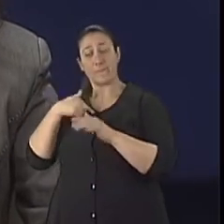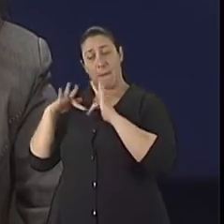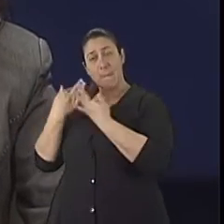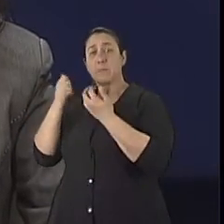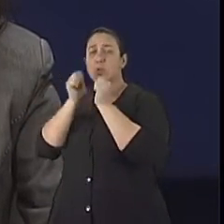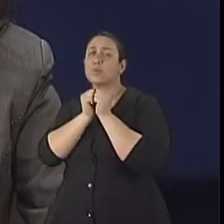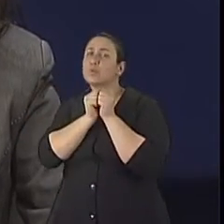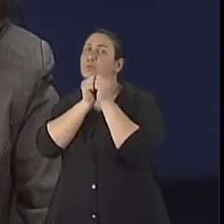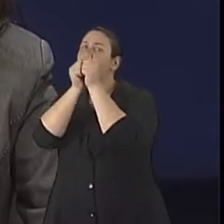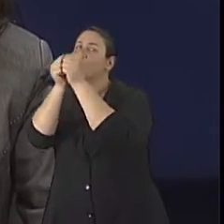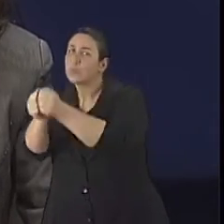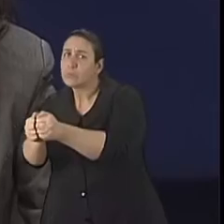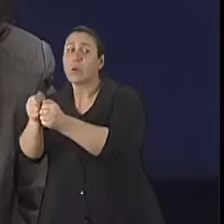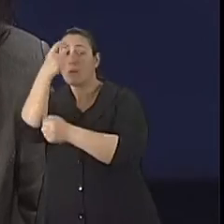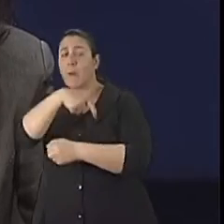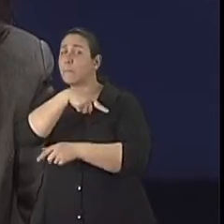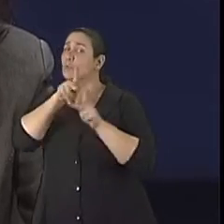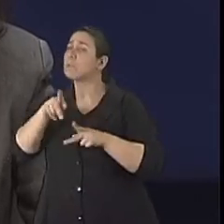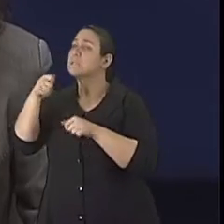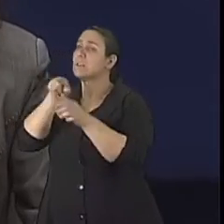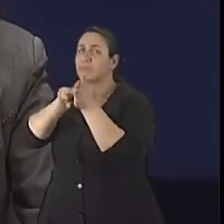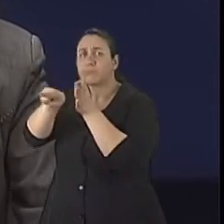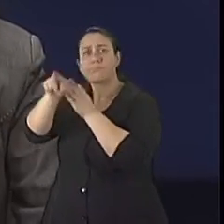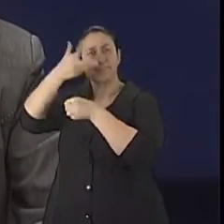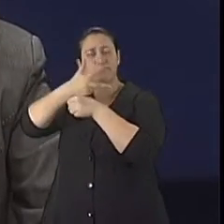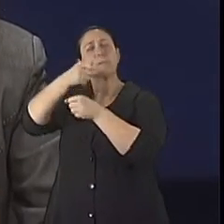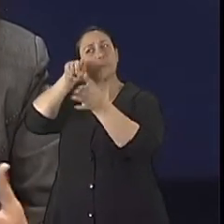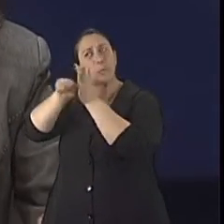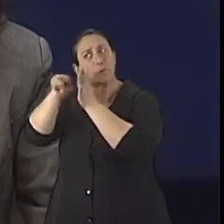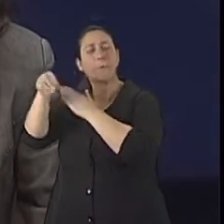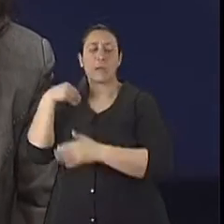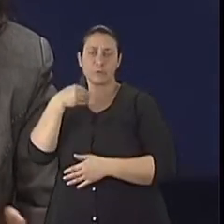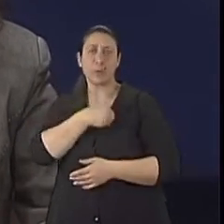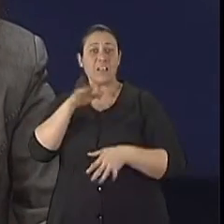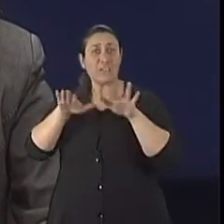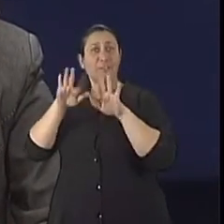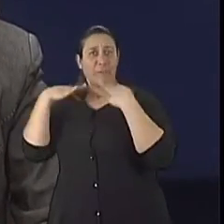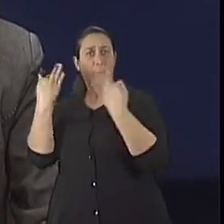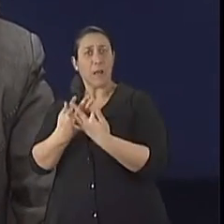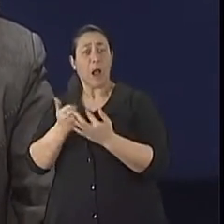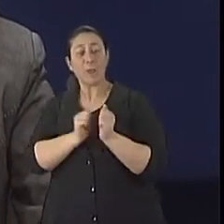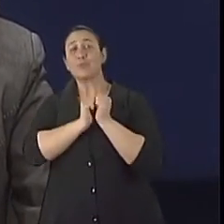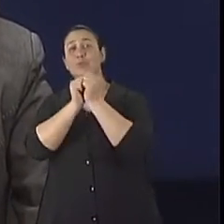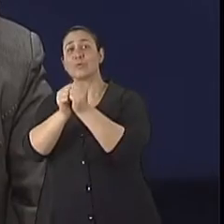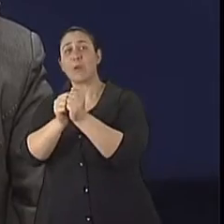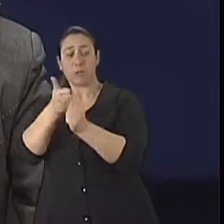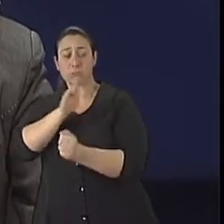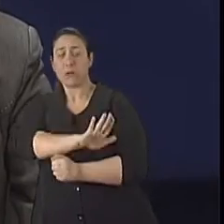deixar o paciente livre para que ele faça as perguntas ao seu médico, que muitas vezes acontece do familiar, do cuidador acompanhar,